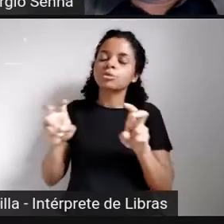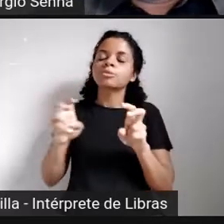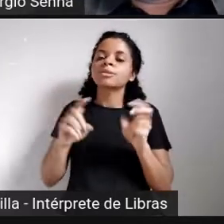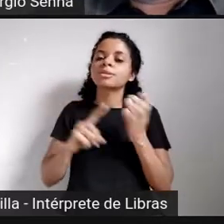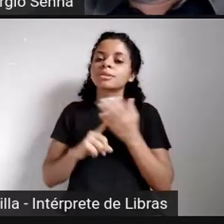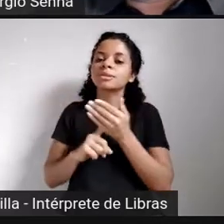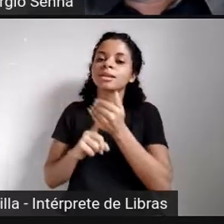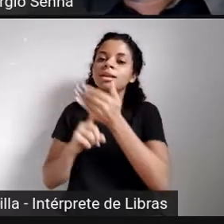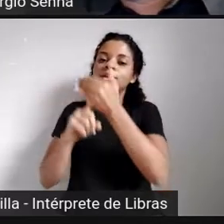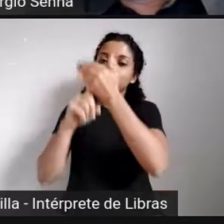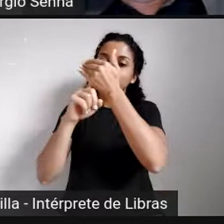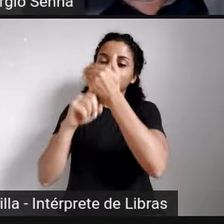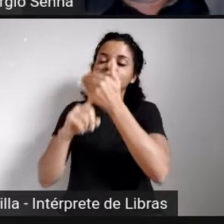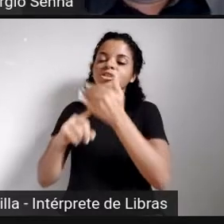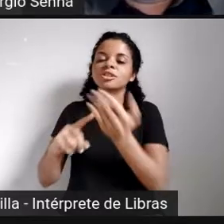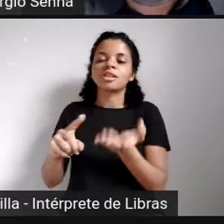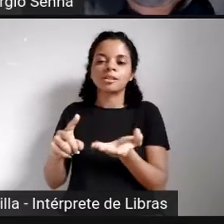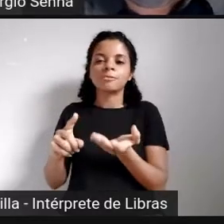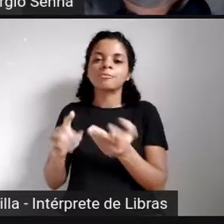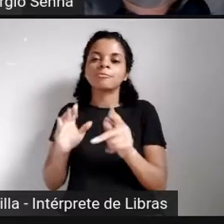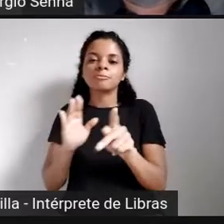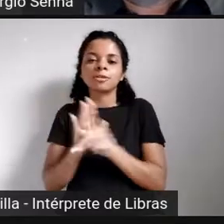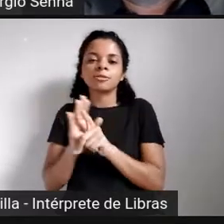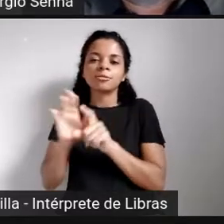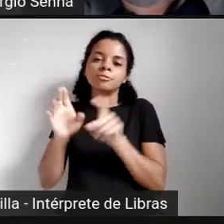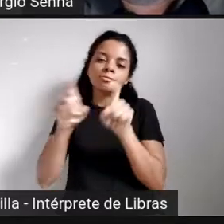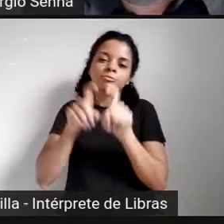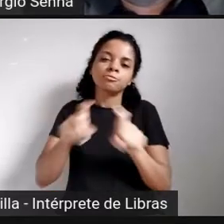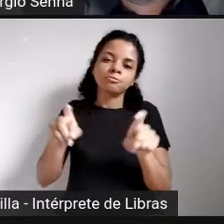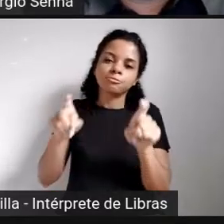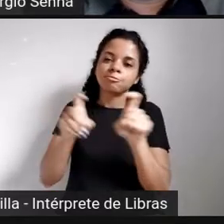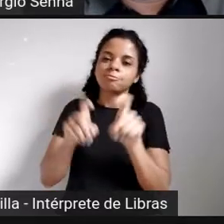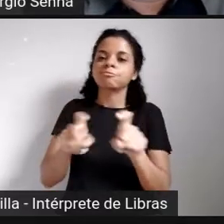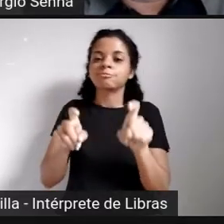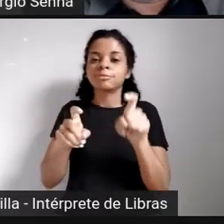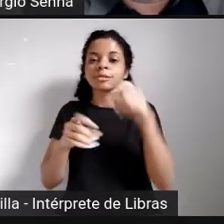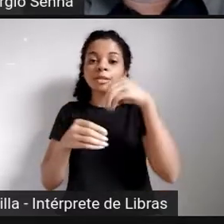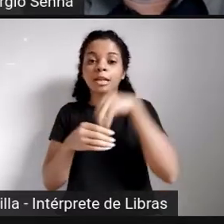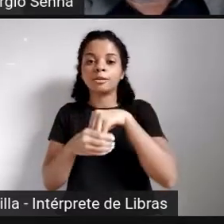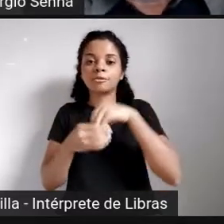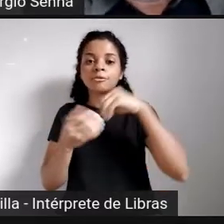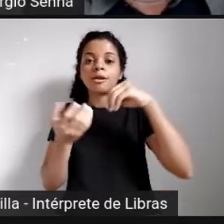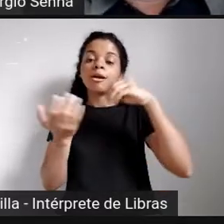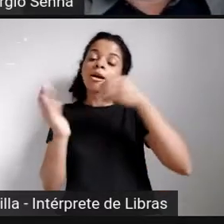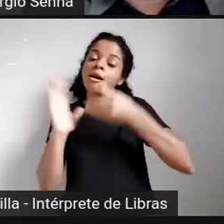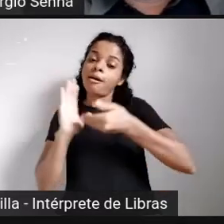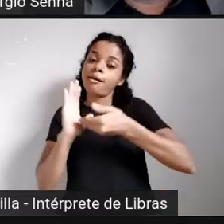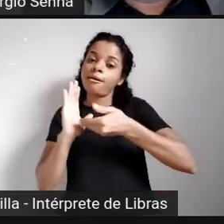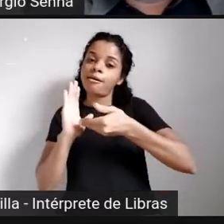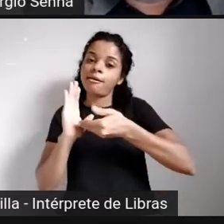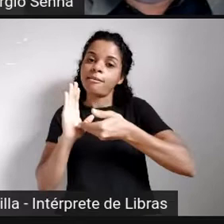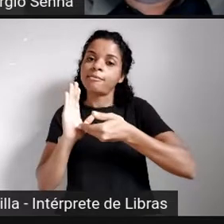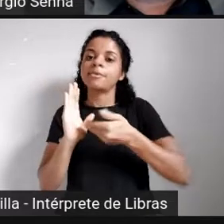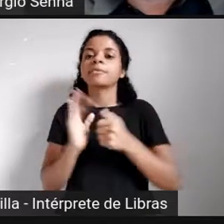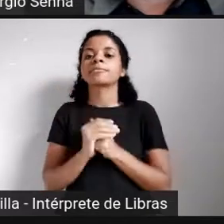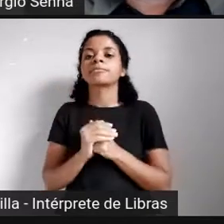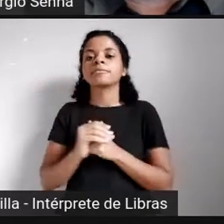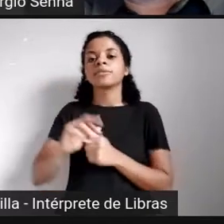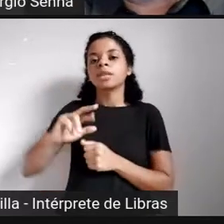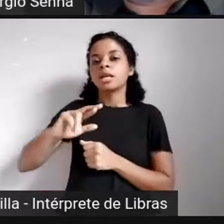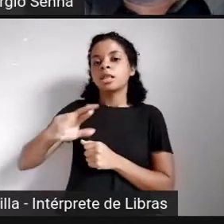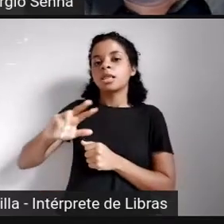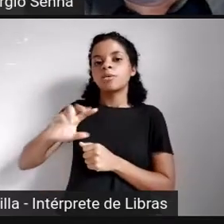tecnologia cibernética, for adotada na Câmara dos Deputados, na minha maneira de ver. Não é apenas uma questão